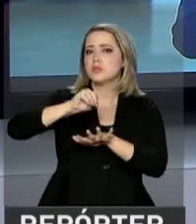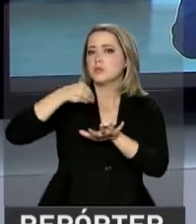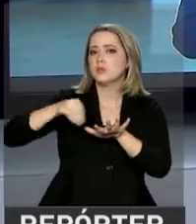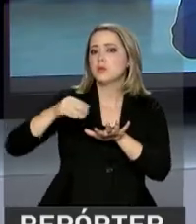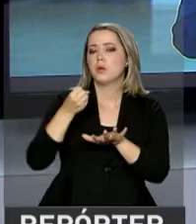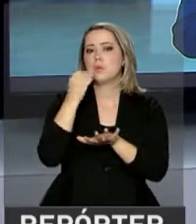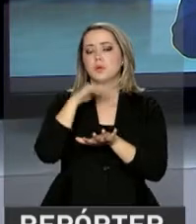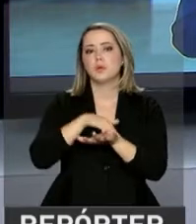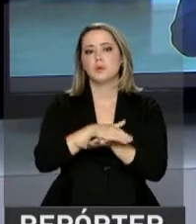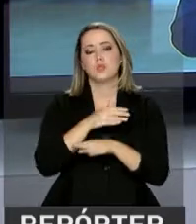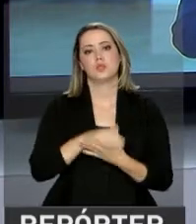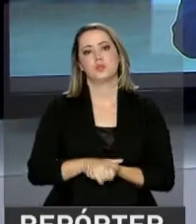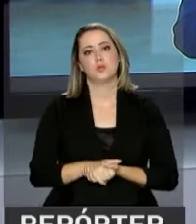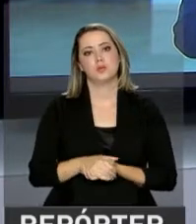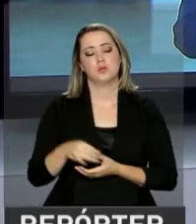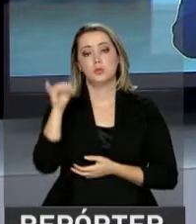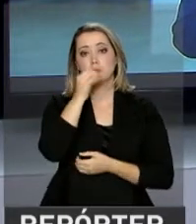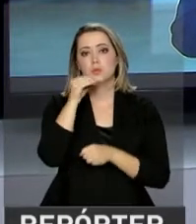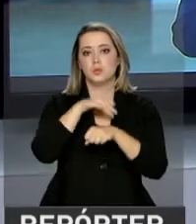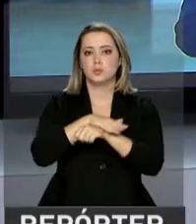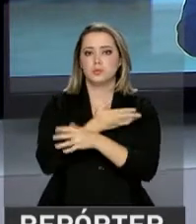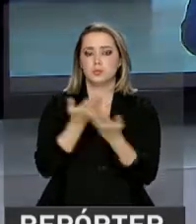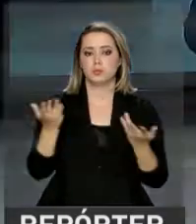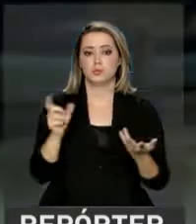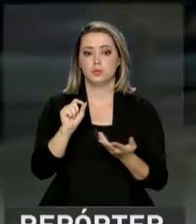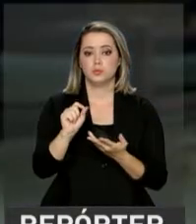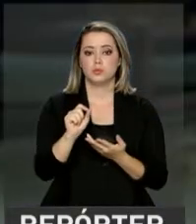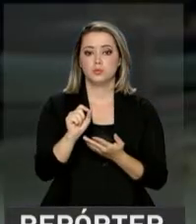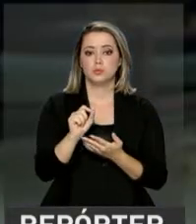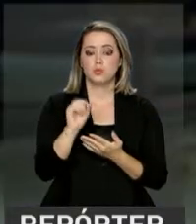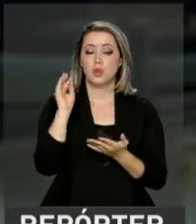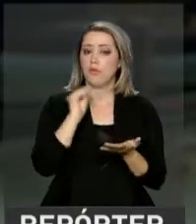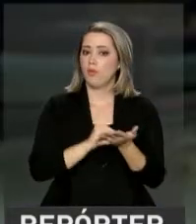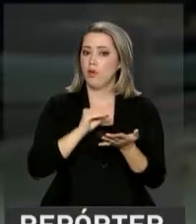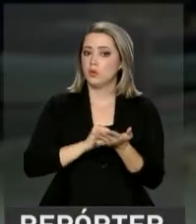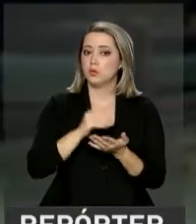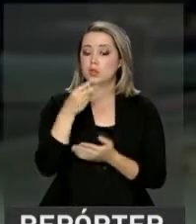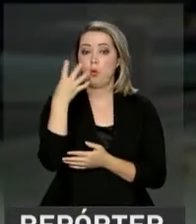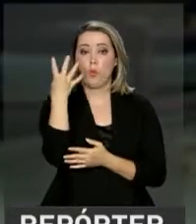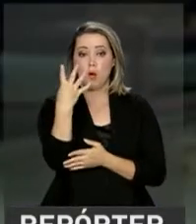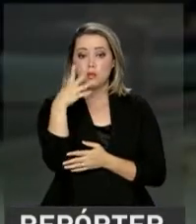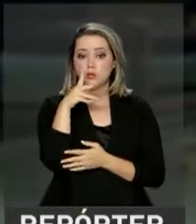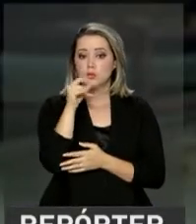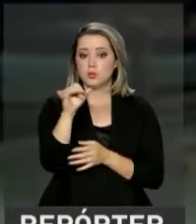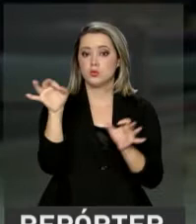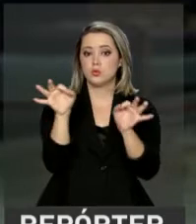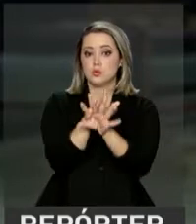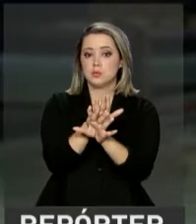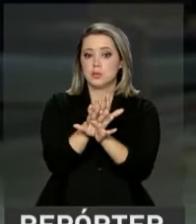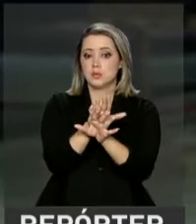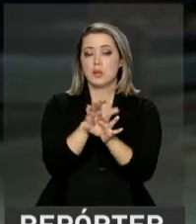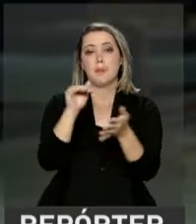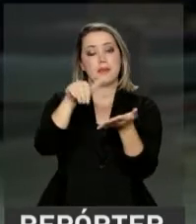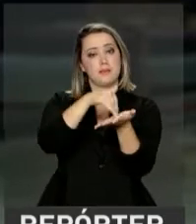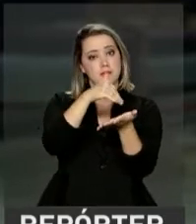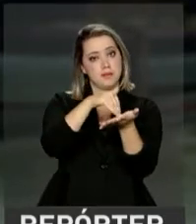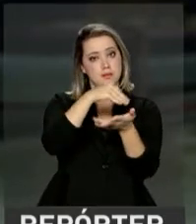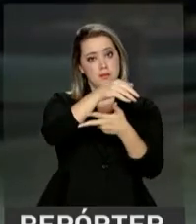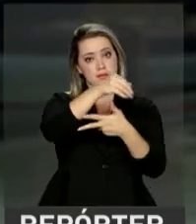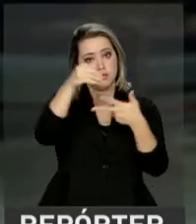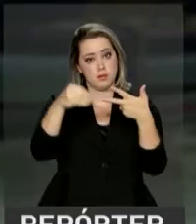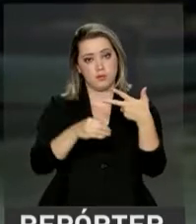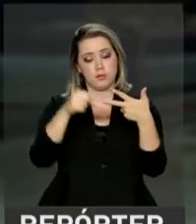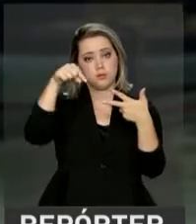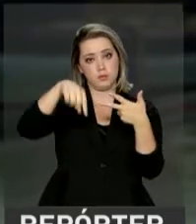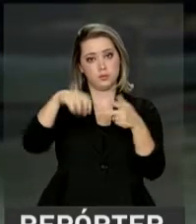Ney, boa noite para você. Boa noite, Leandro. Boa noite a todos. Olha, Leandro, faltam apenas quatro dias para o fim das inscrições do ENEM